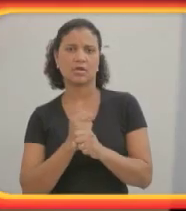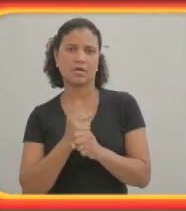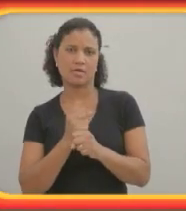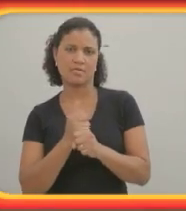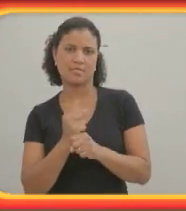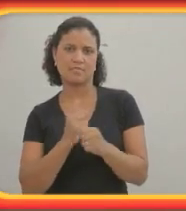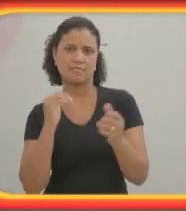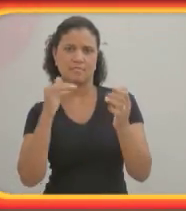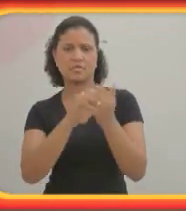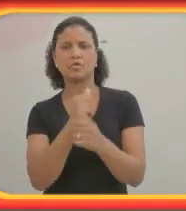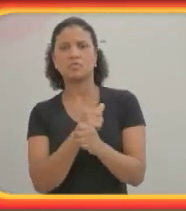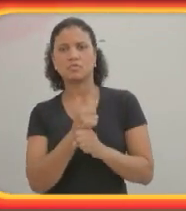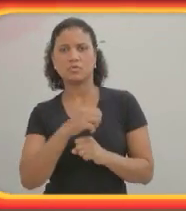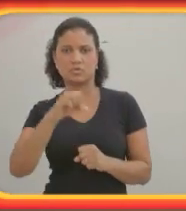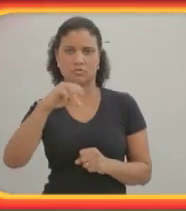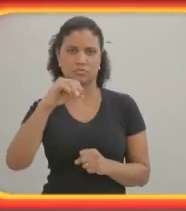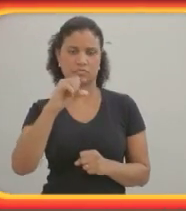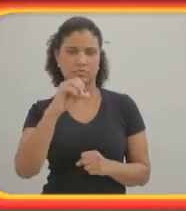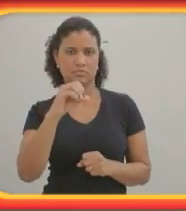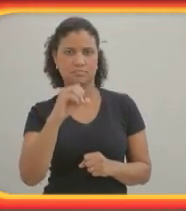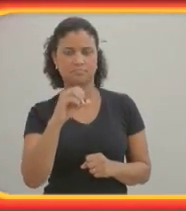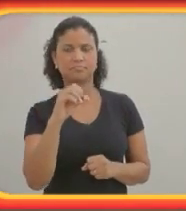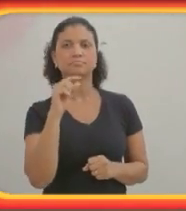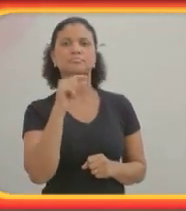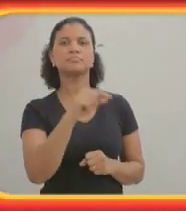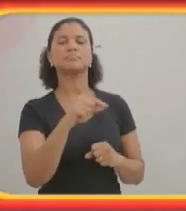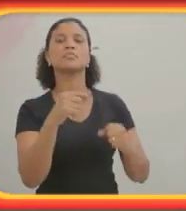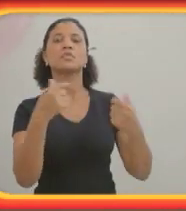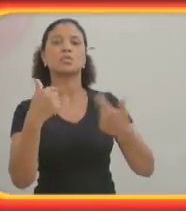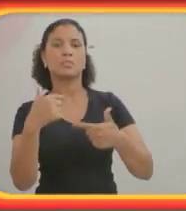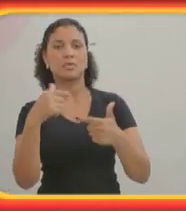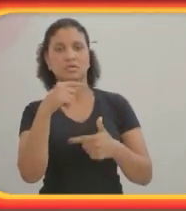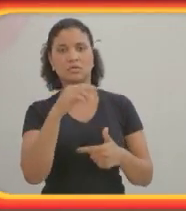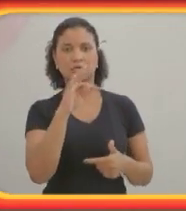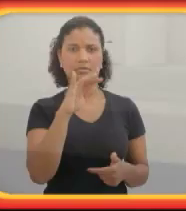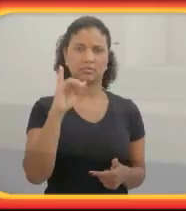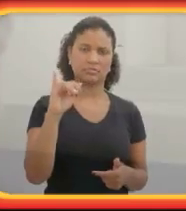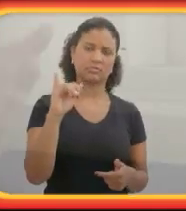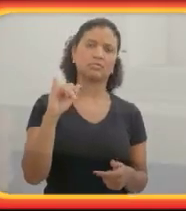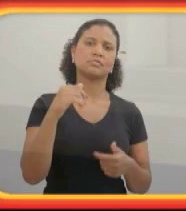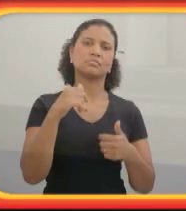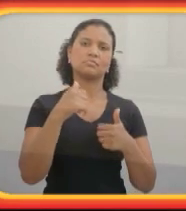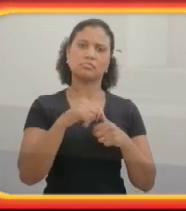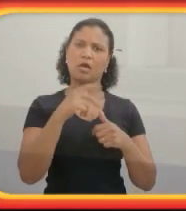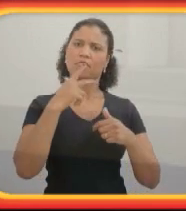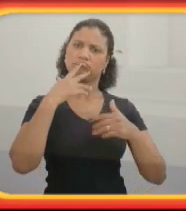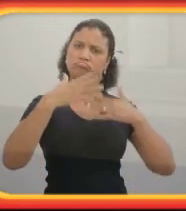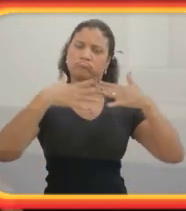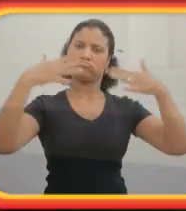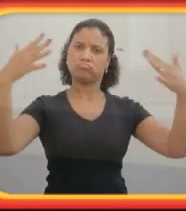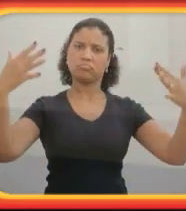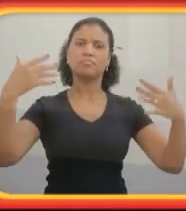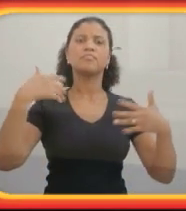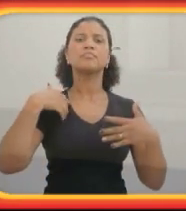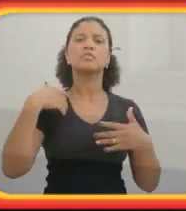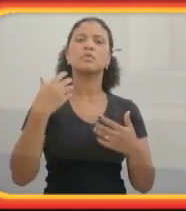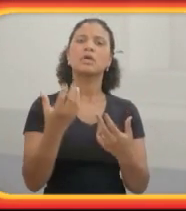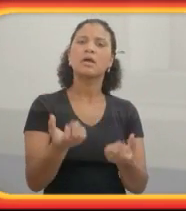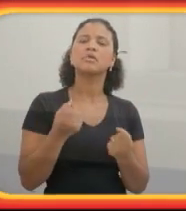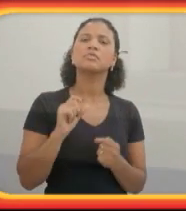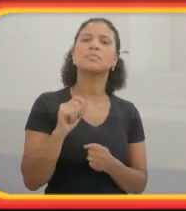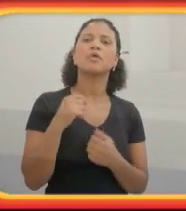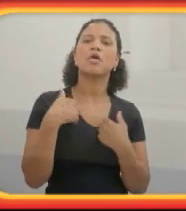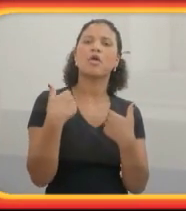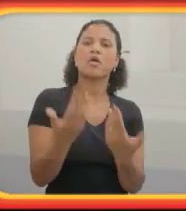No final dos anos 90, o mercado de TI estava em alta e eu recebi uma oferta dessa companhia, onde estou até